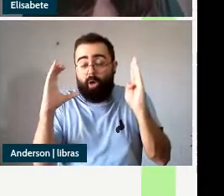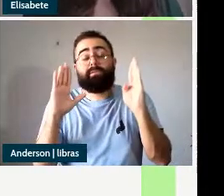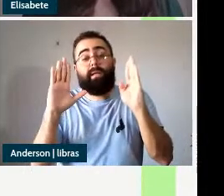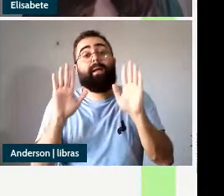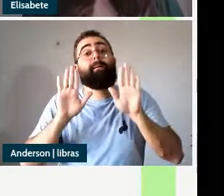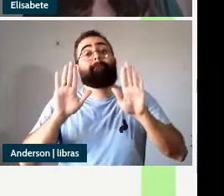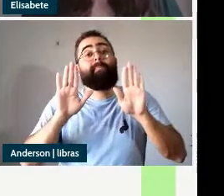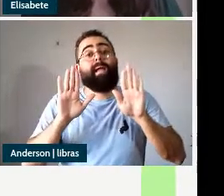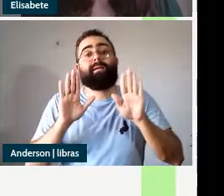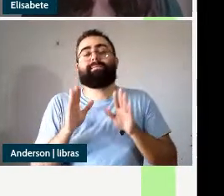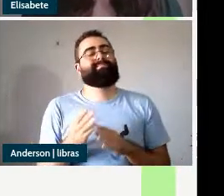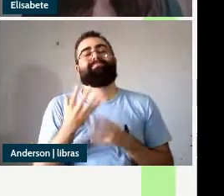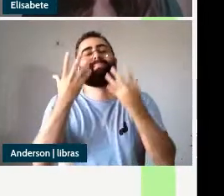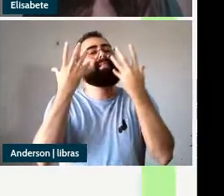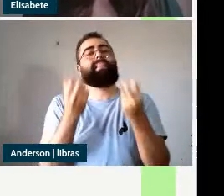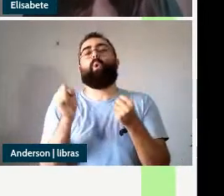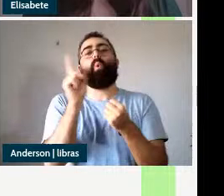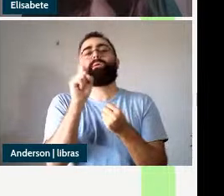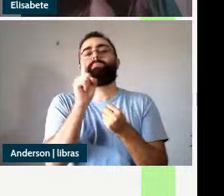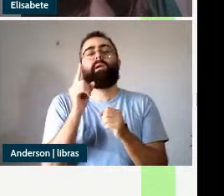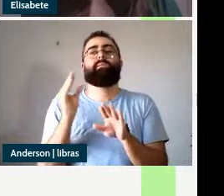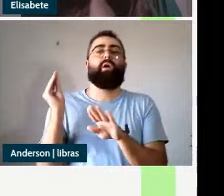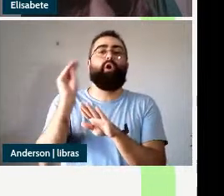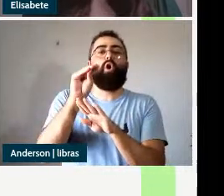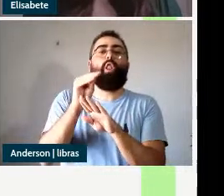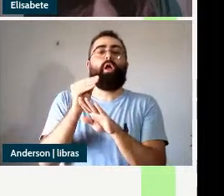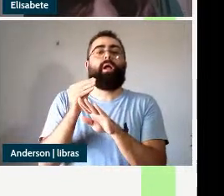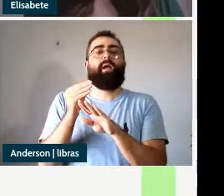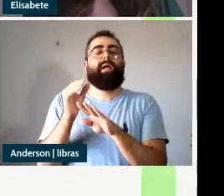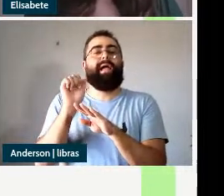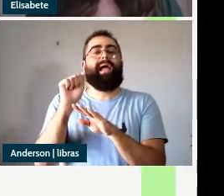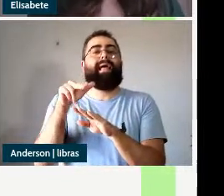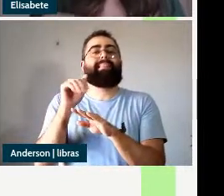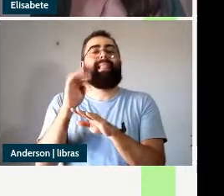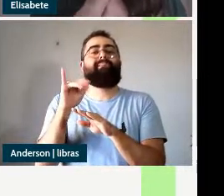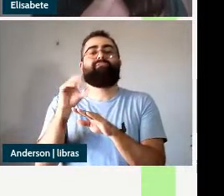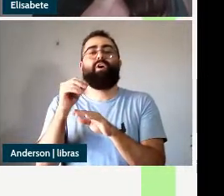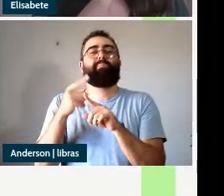agramatical com o anafórico porque ele não está ligado no domínio